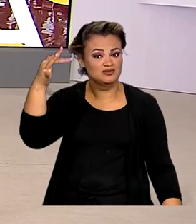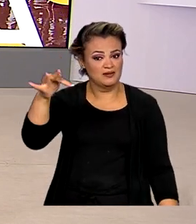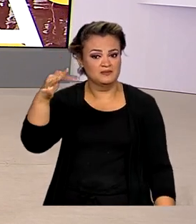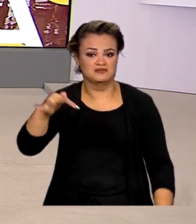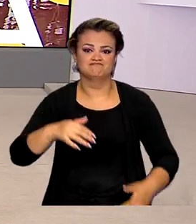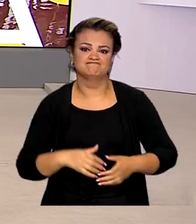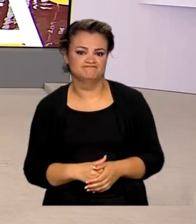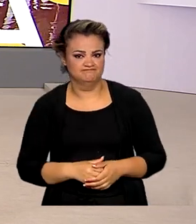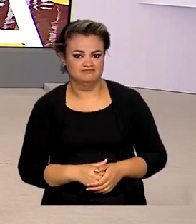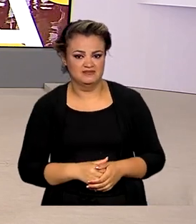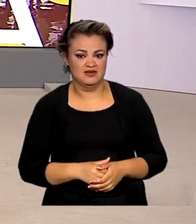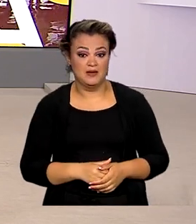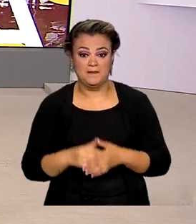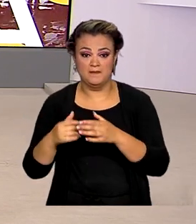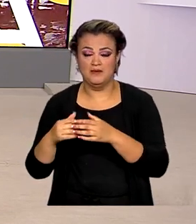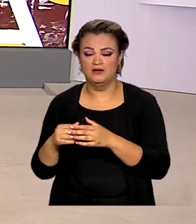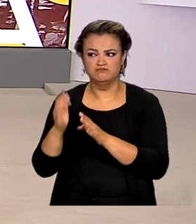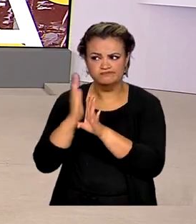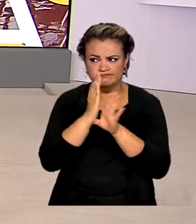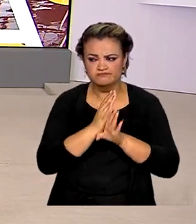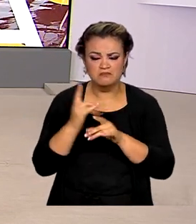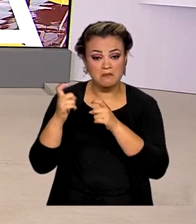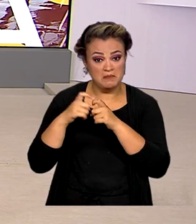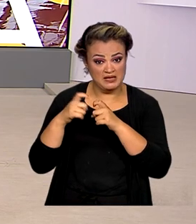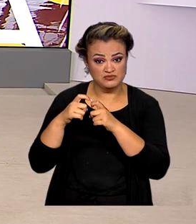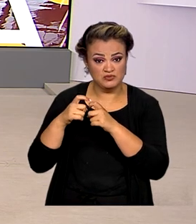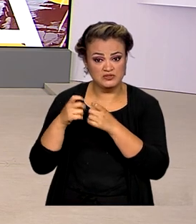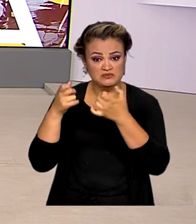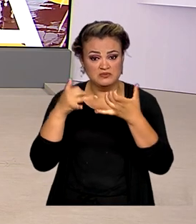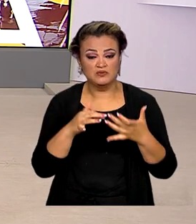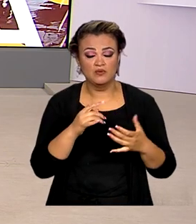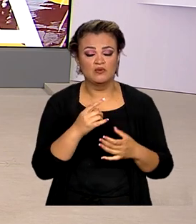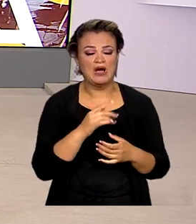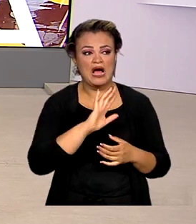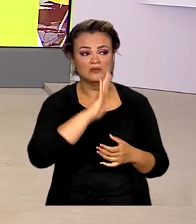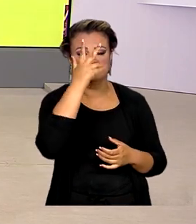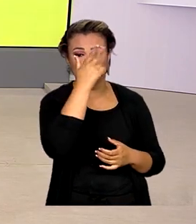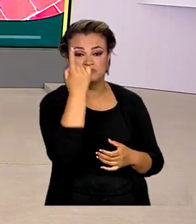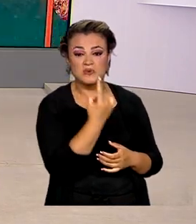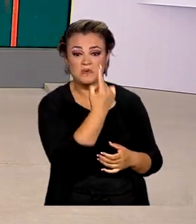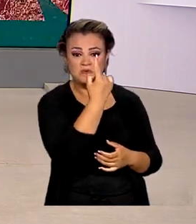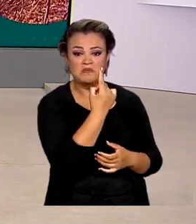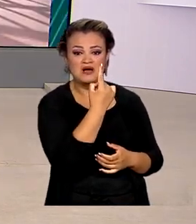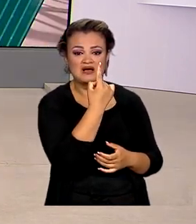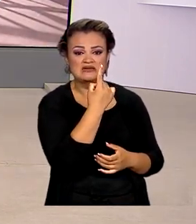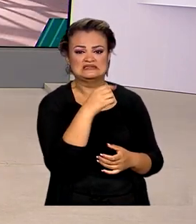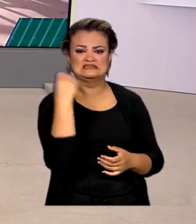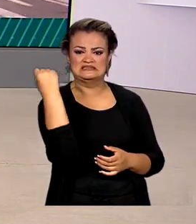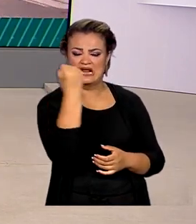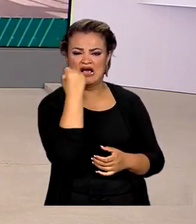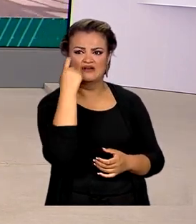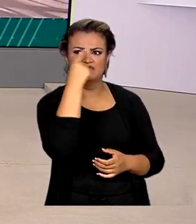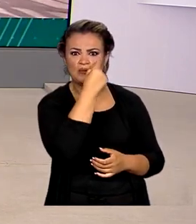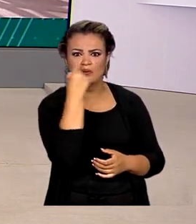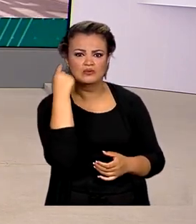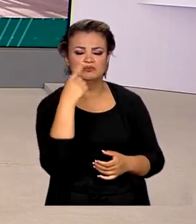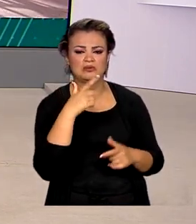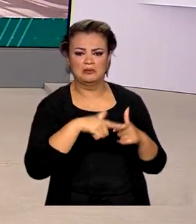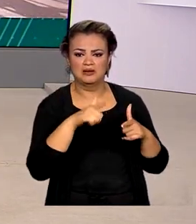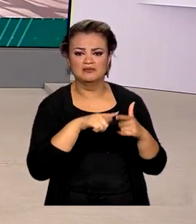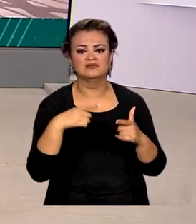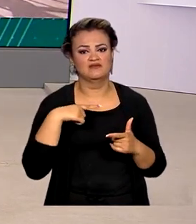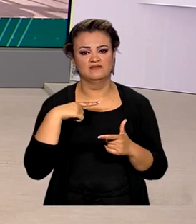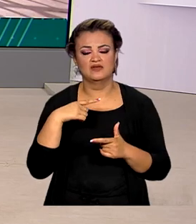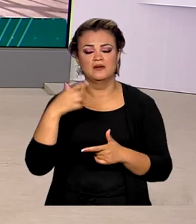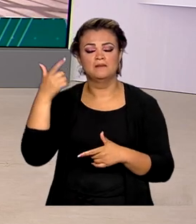dor de cabeça. Segundo o diagnóstico médico, em um dos casos, o paciente teve lesão grave nos olhos. Há